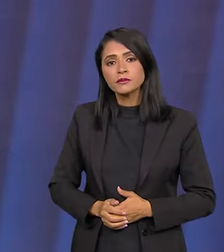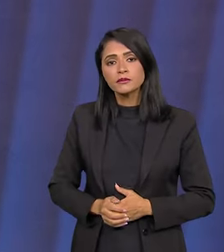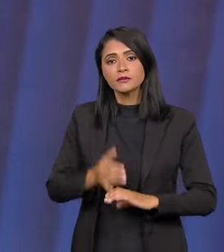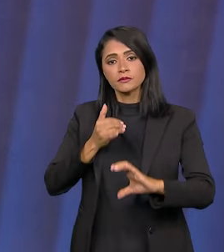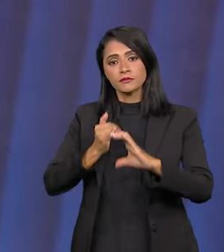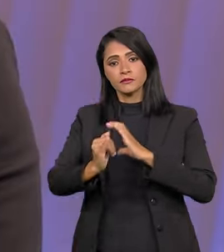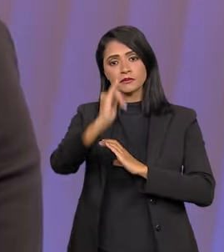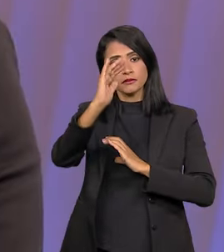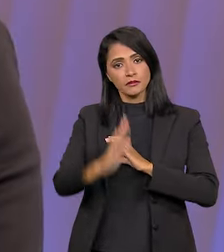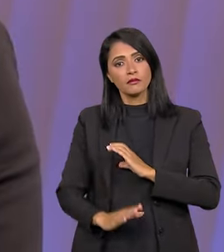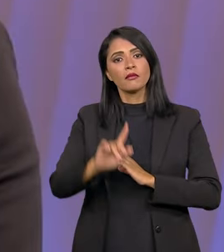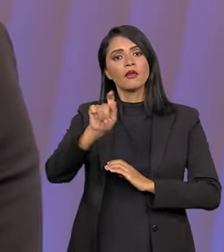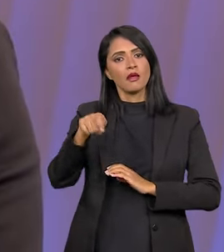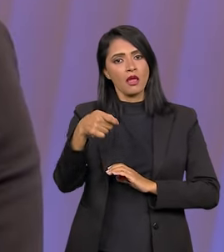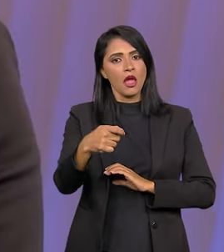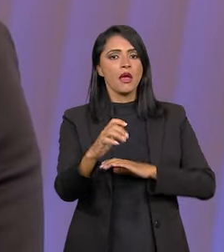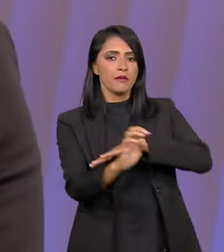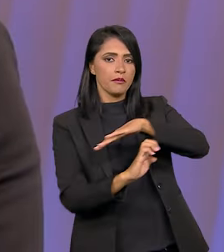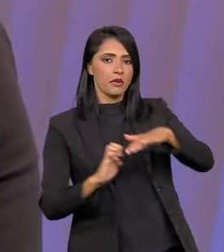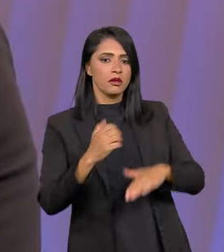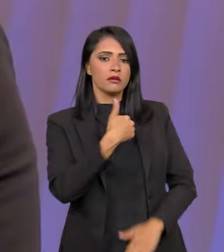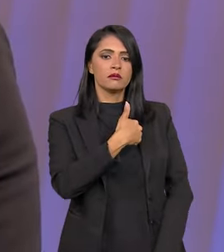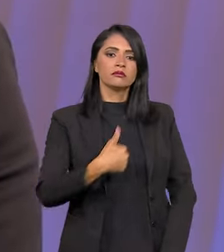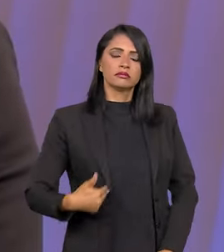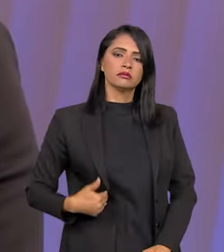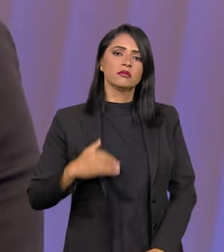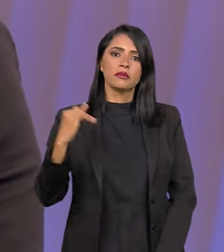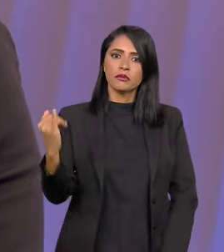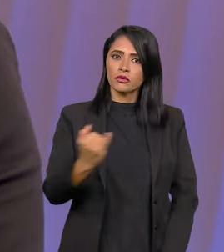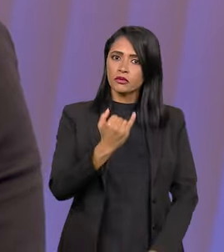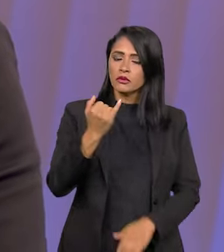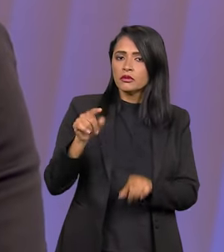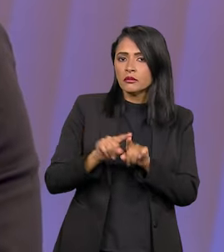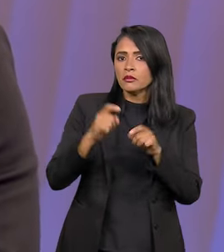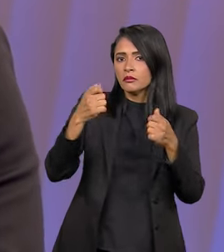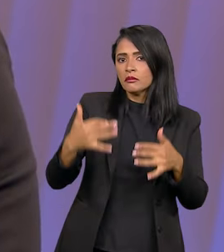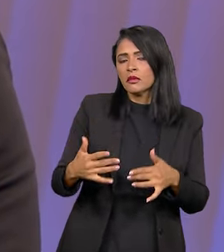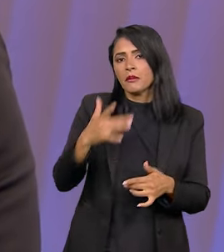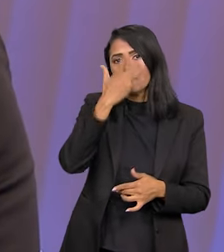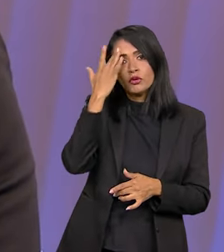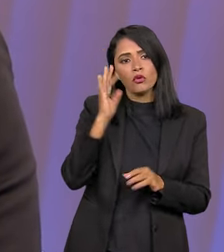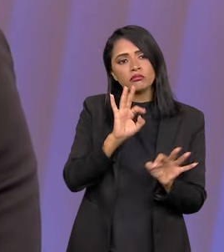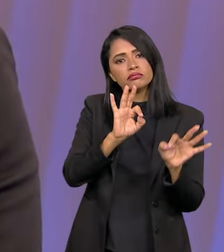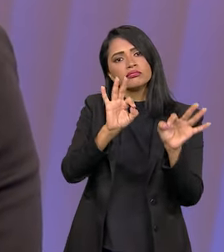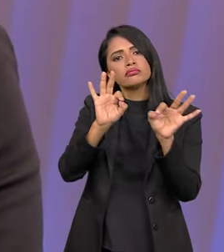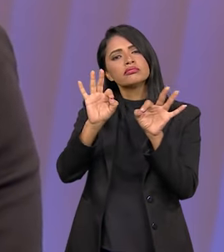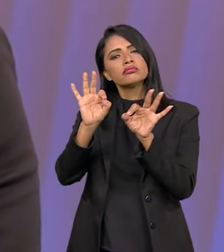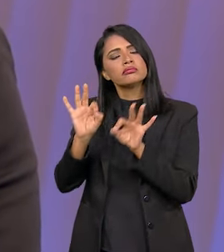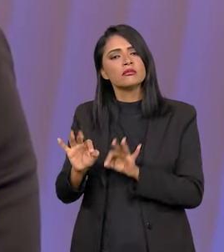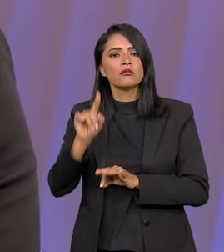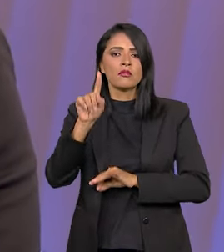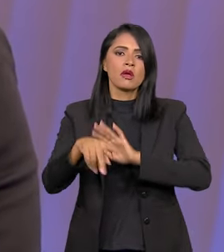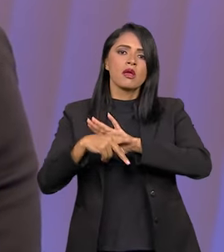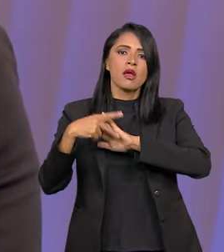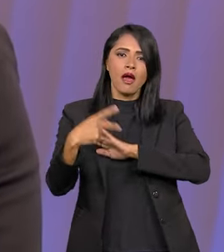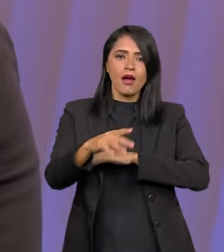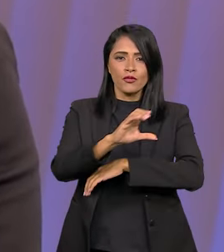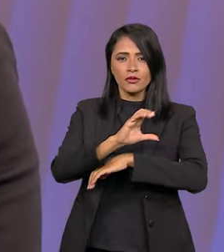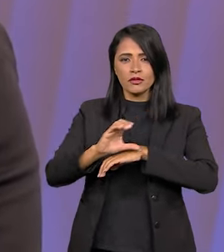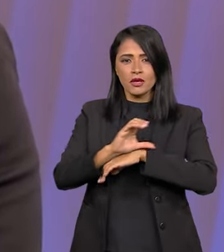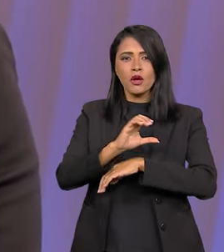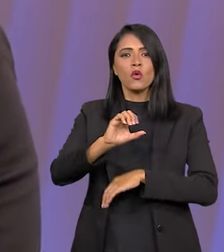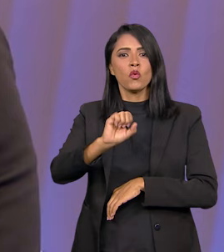hoje em dia. A IBC é uma empresa pública e é importante contextualizar para quem está nos assistindo